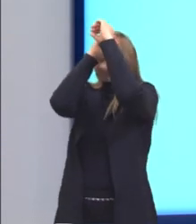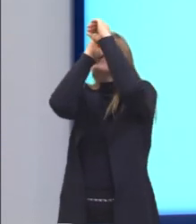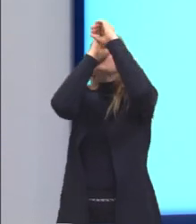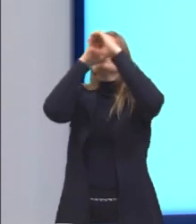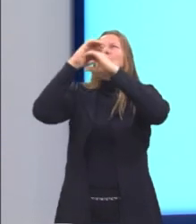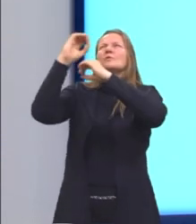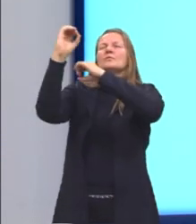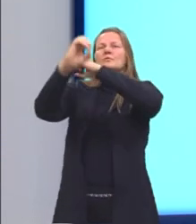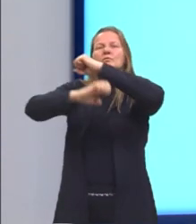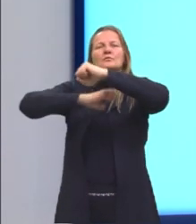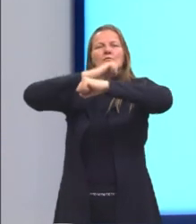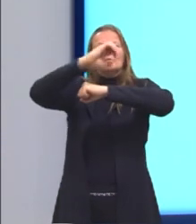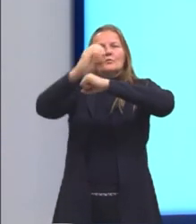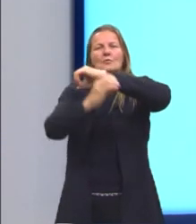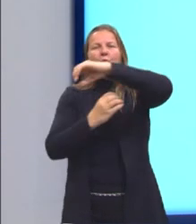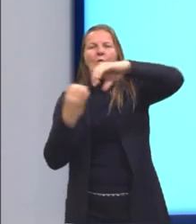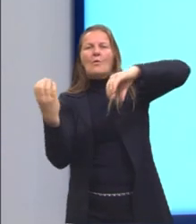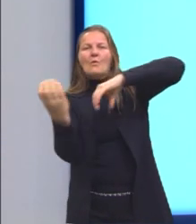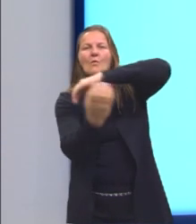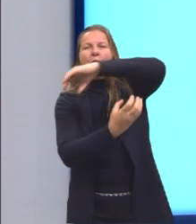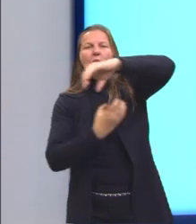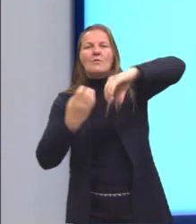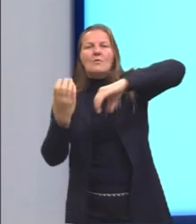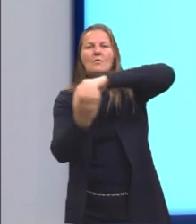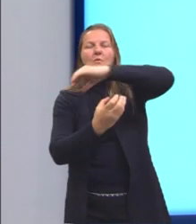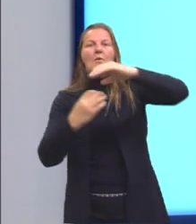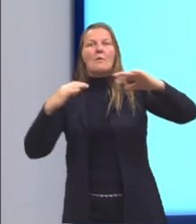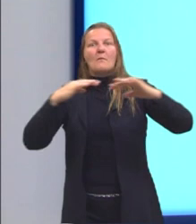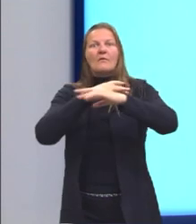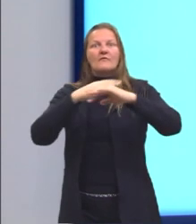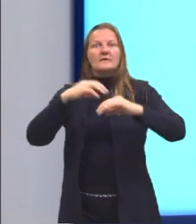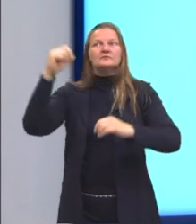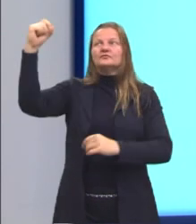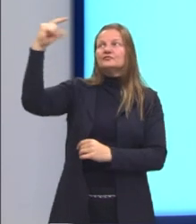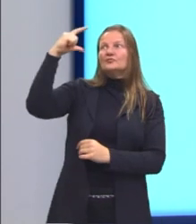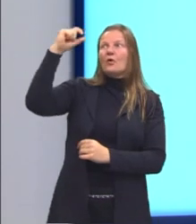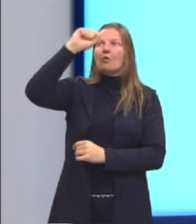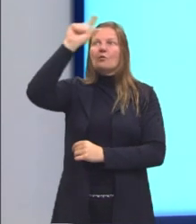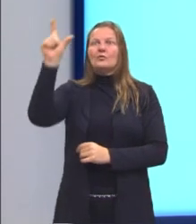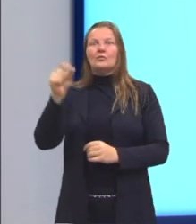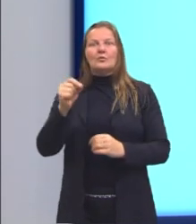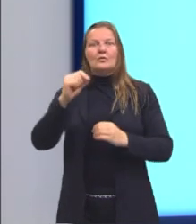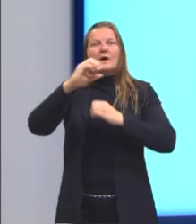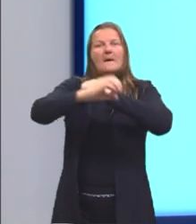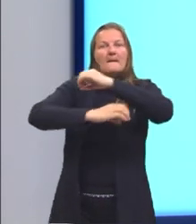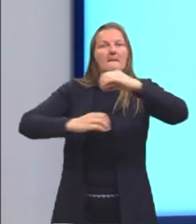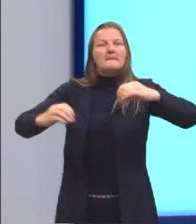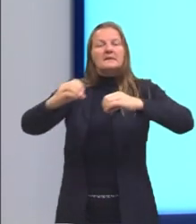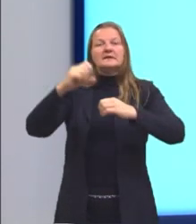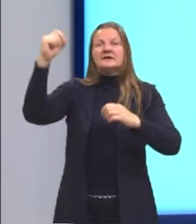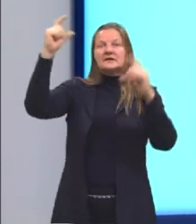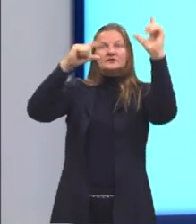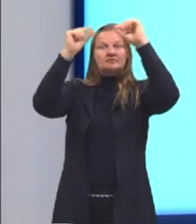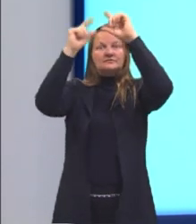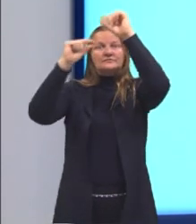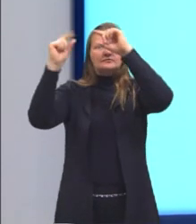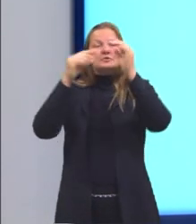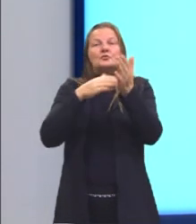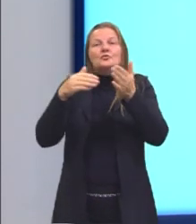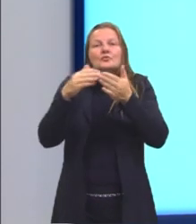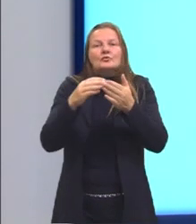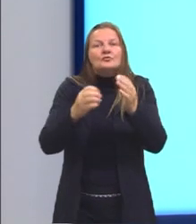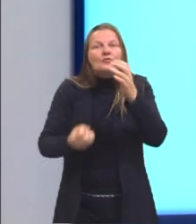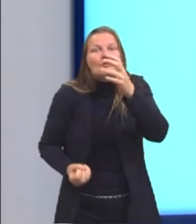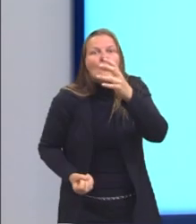Assim, da necessidade de estudar o movimento do sol, da lua, dos planetas e das estrelas, surgiu uma